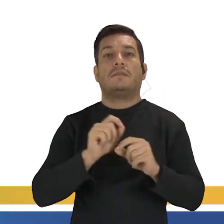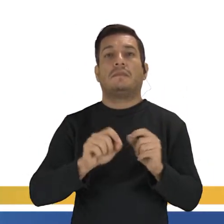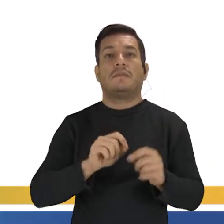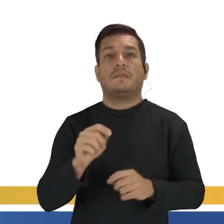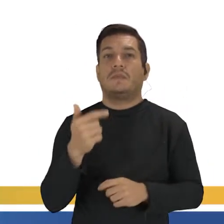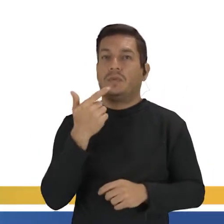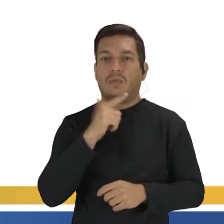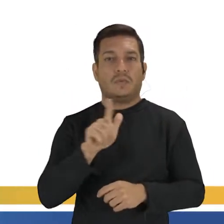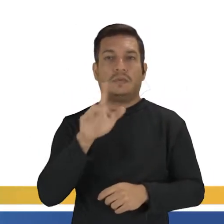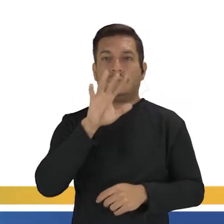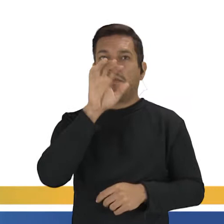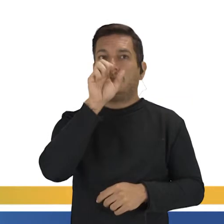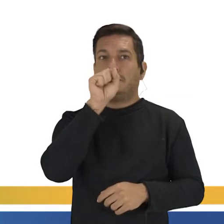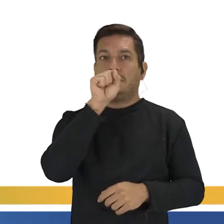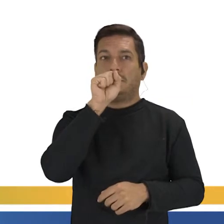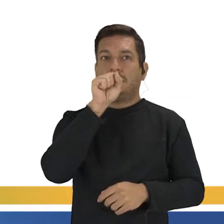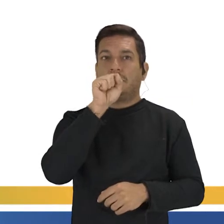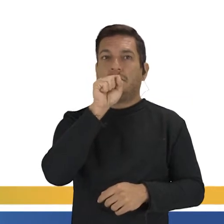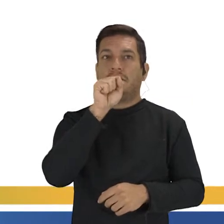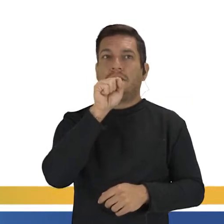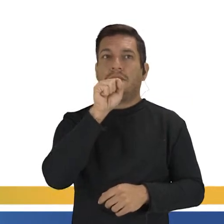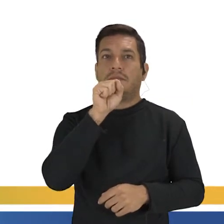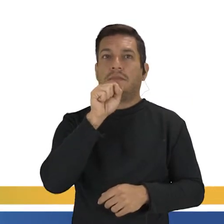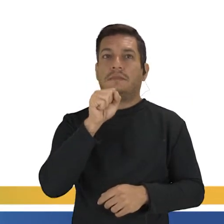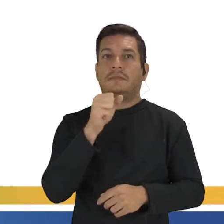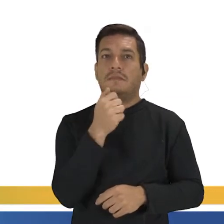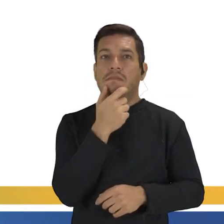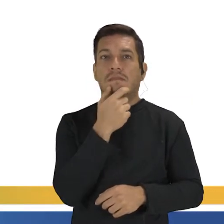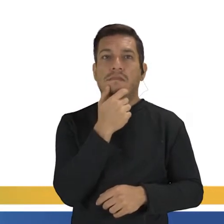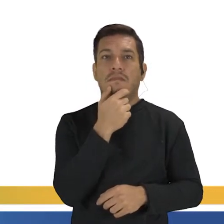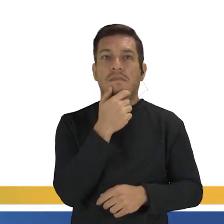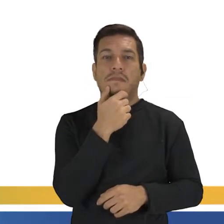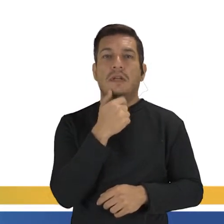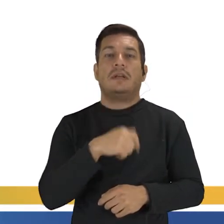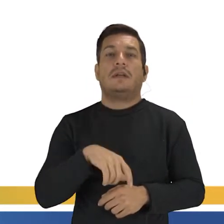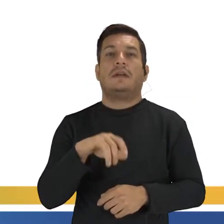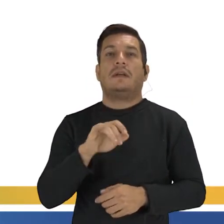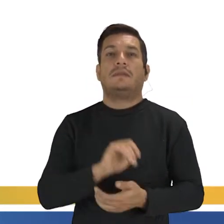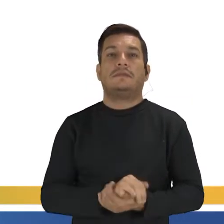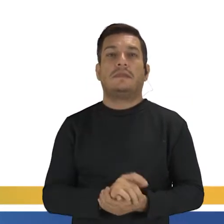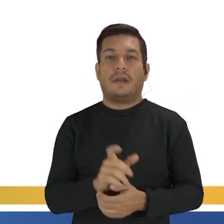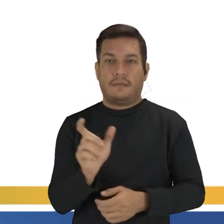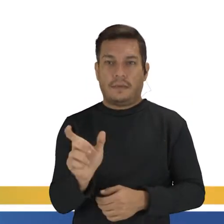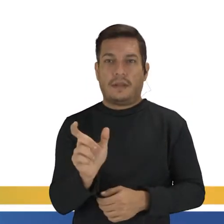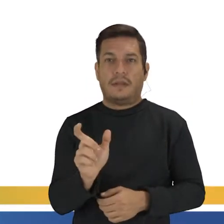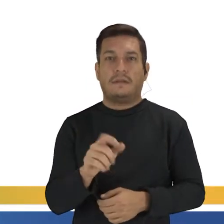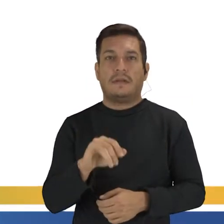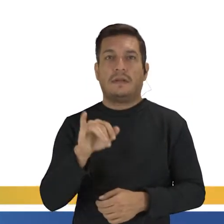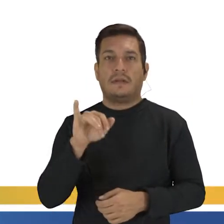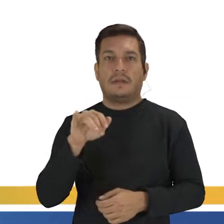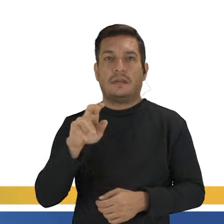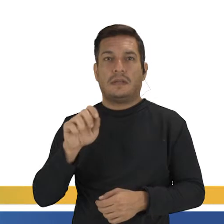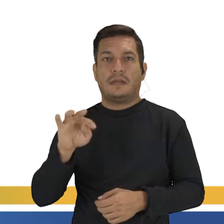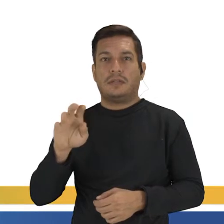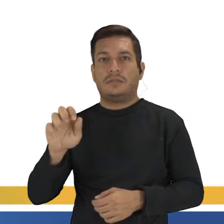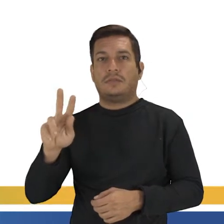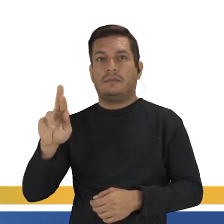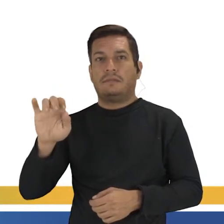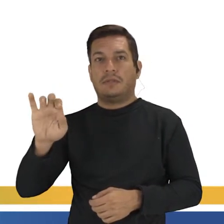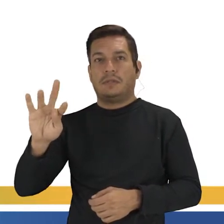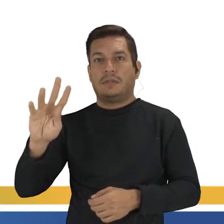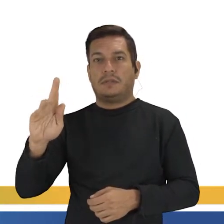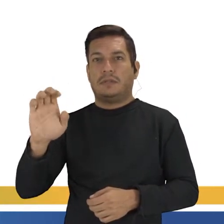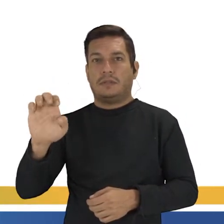Não consigo respirar, né? Em inglês, mais ou menos, seria I come and I be, né? Que seria esse movimento aí que se